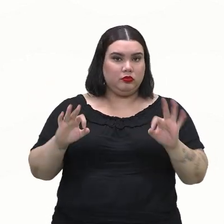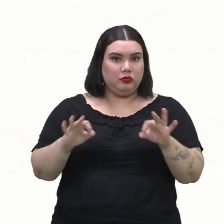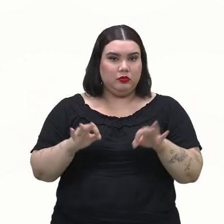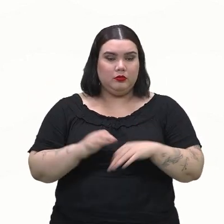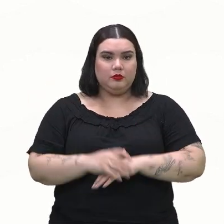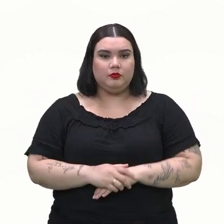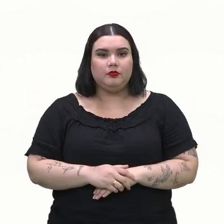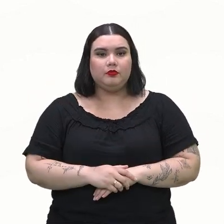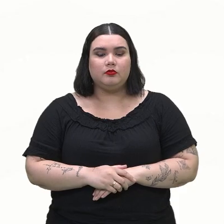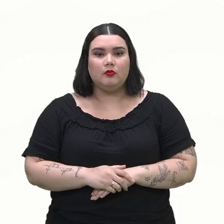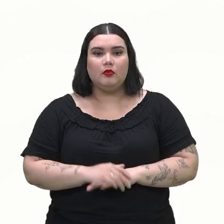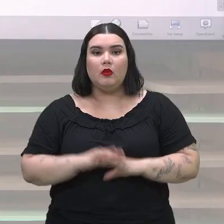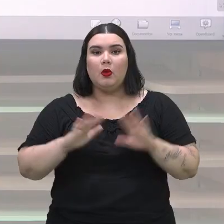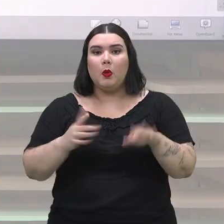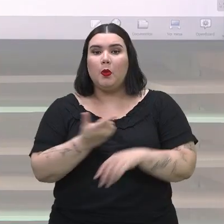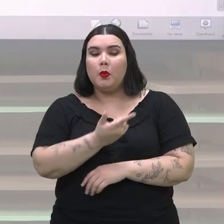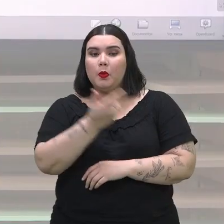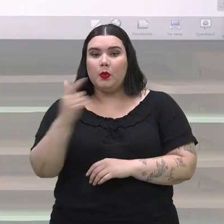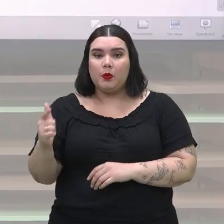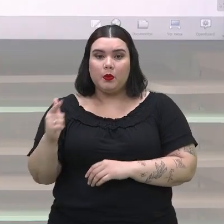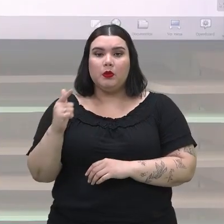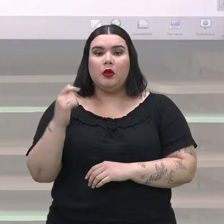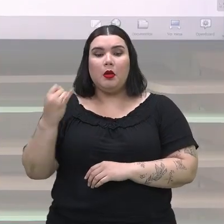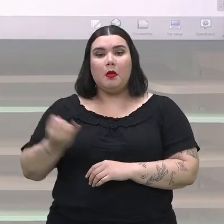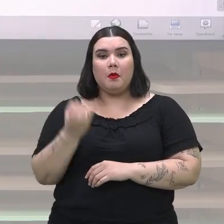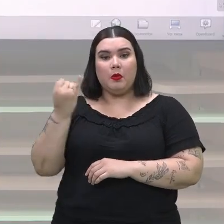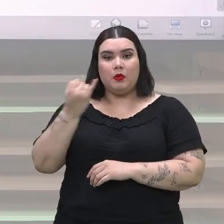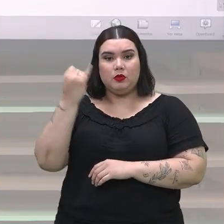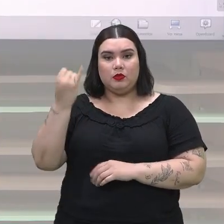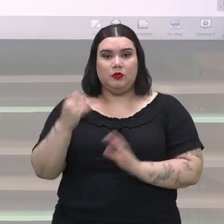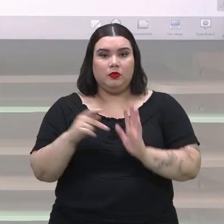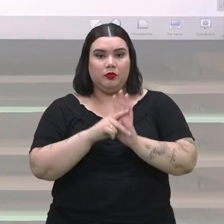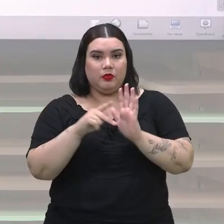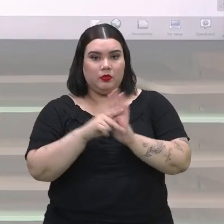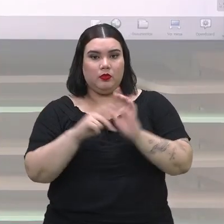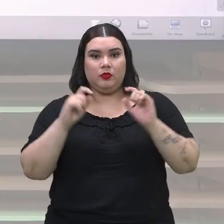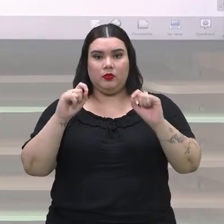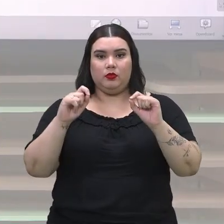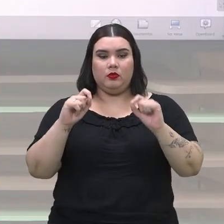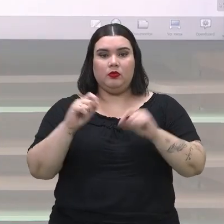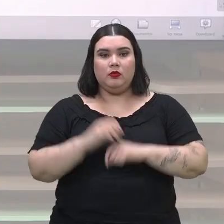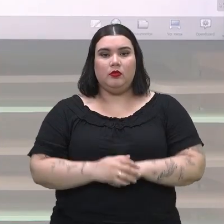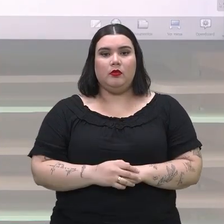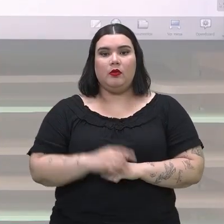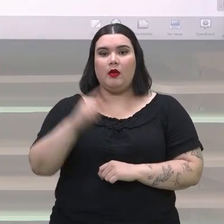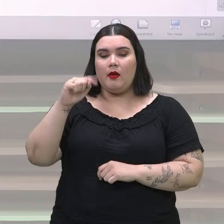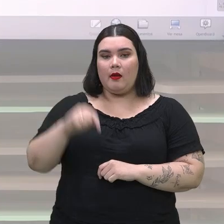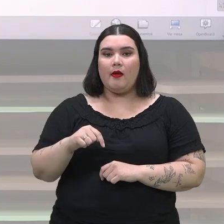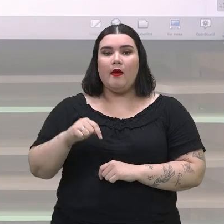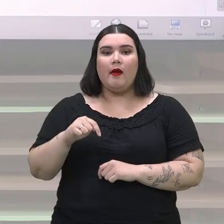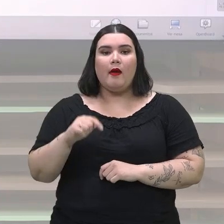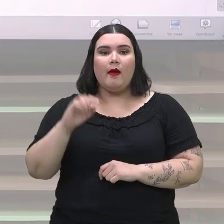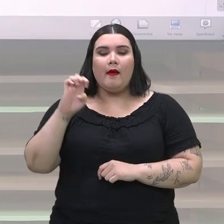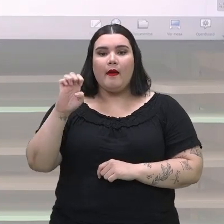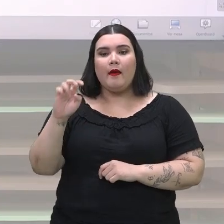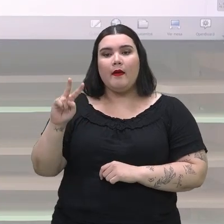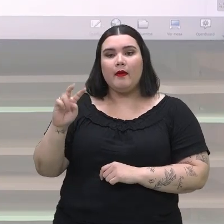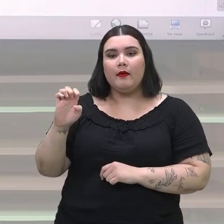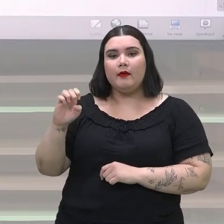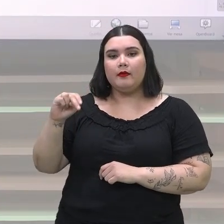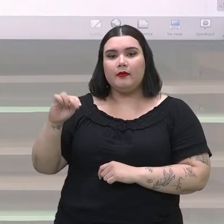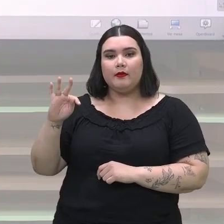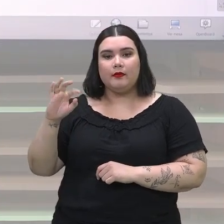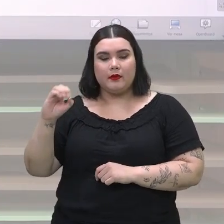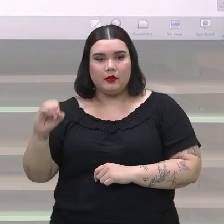Agora, um outro elemento muito importante na probabilidade é justamente o evento. O que é o